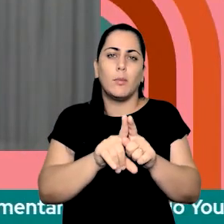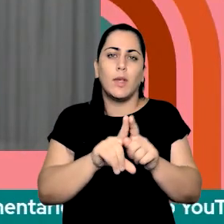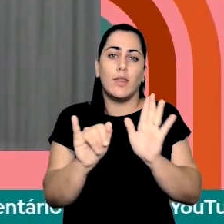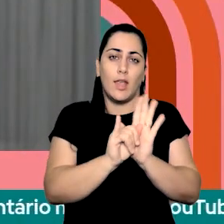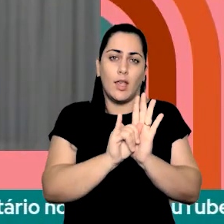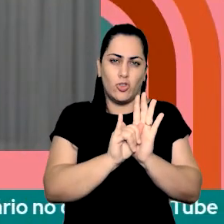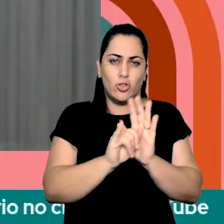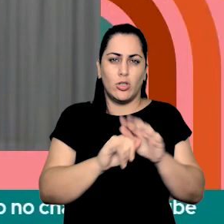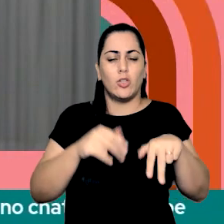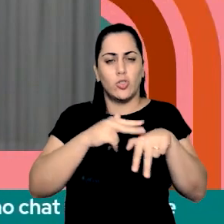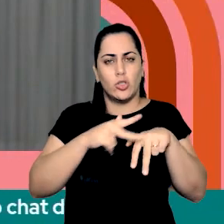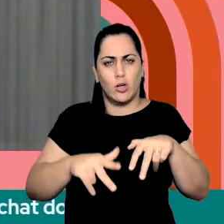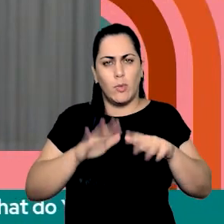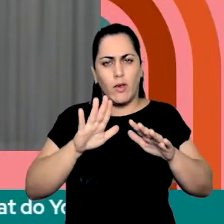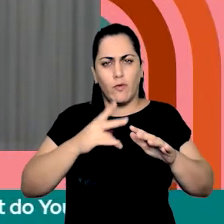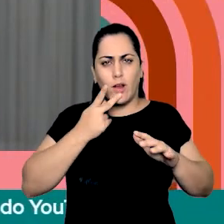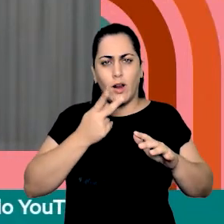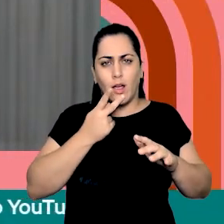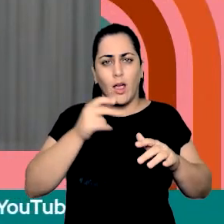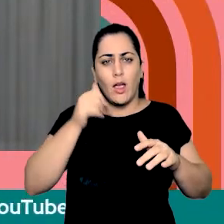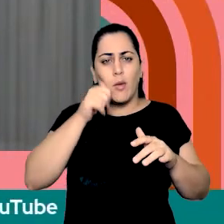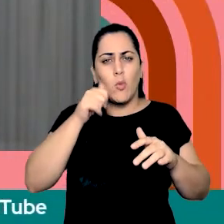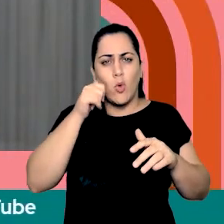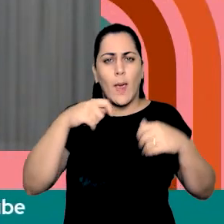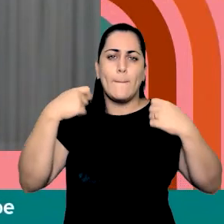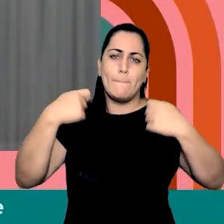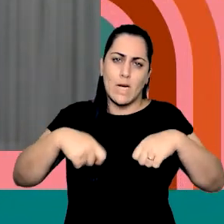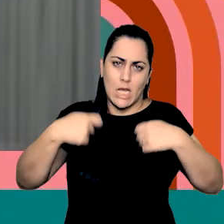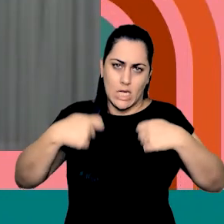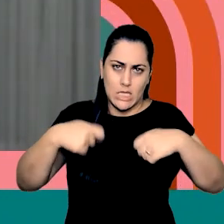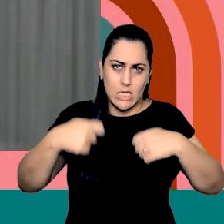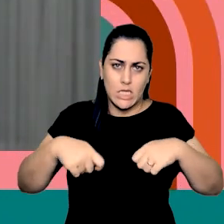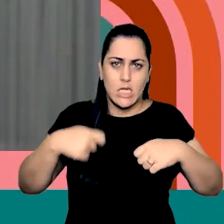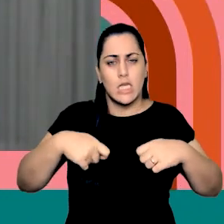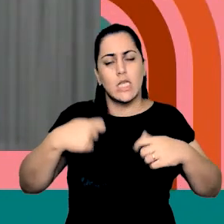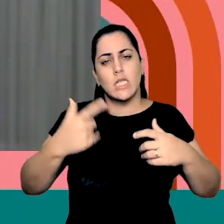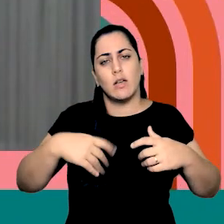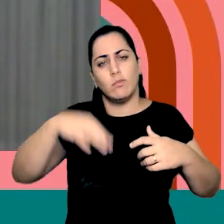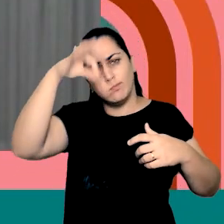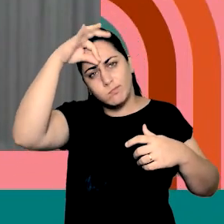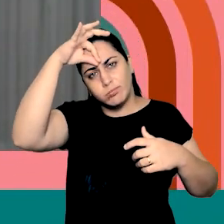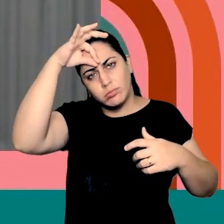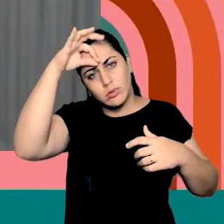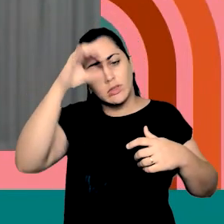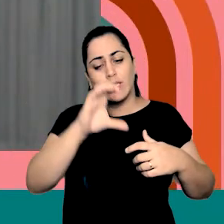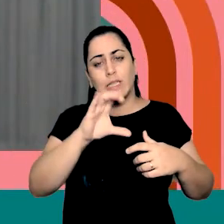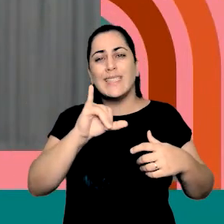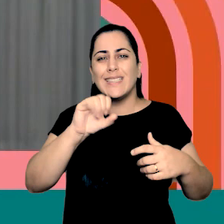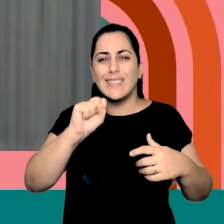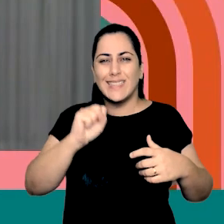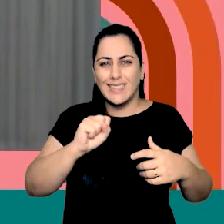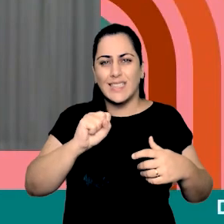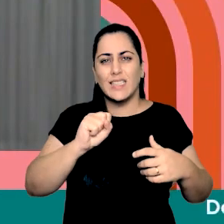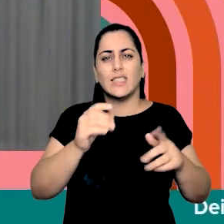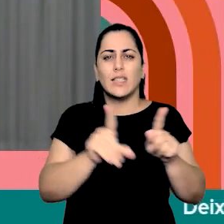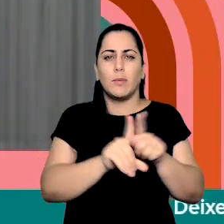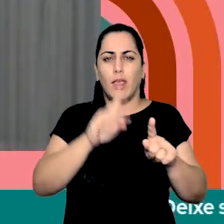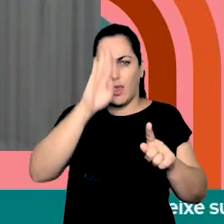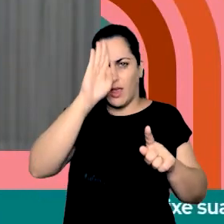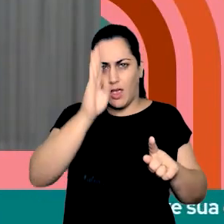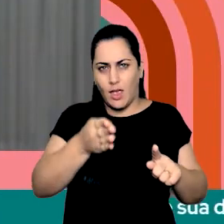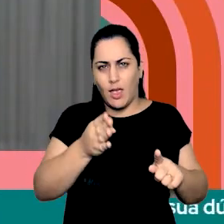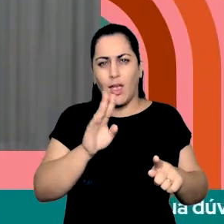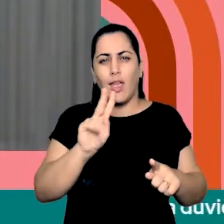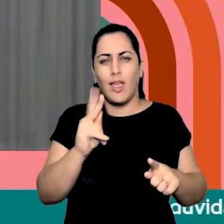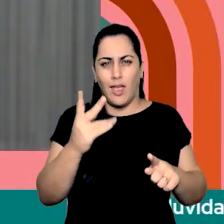ser mulher é ter genital feminino, identidade de gênero cis e ser hétero. Eu não estou dizendo isso. Eu